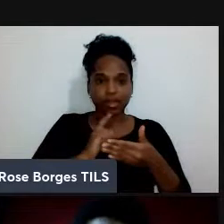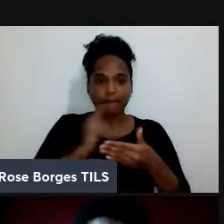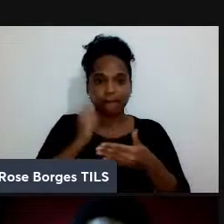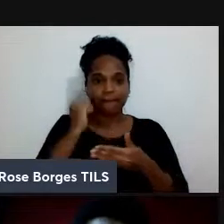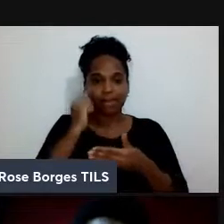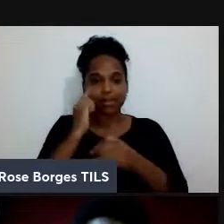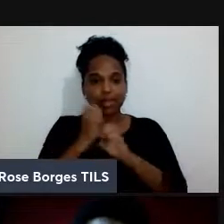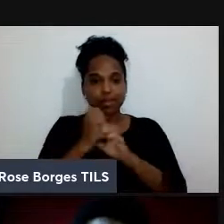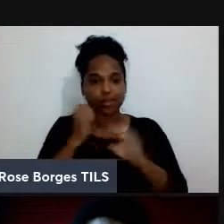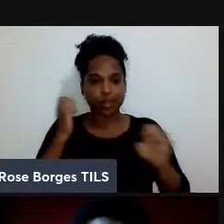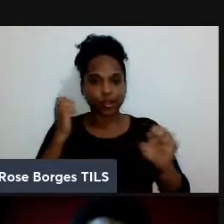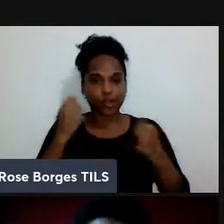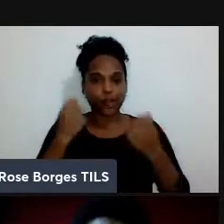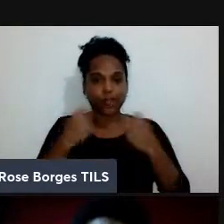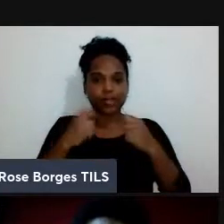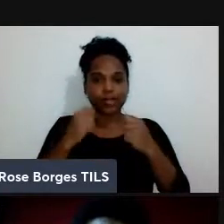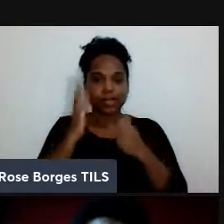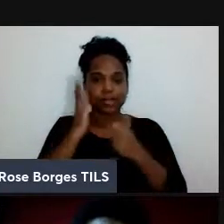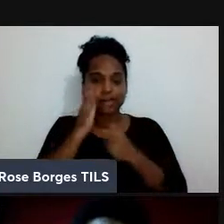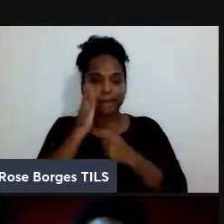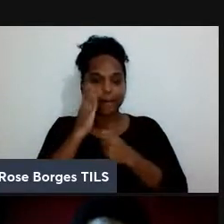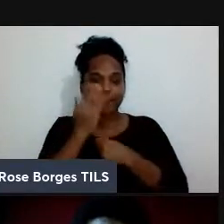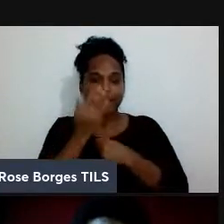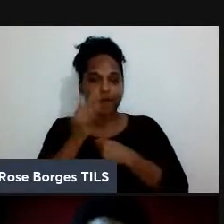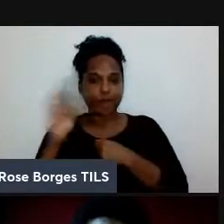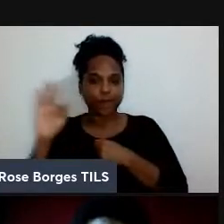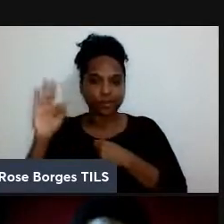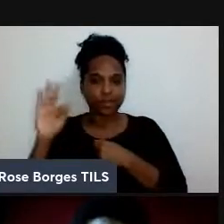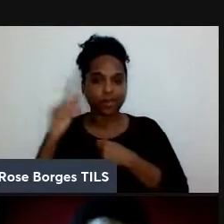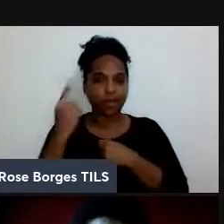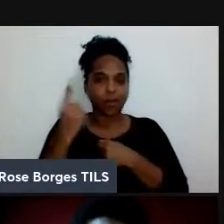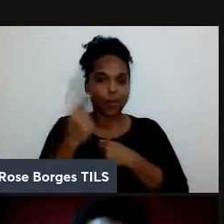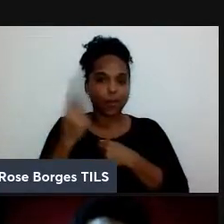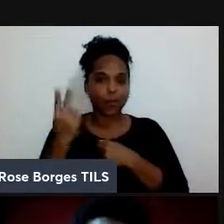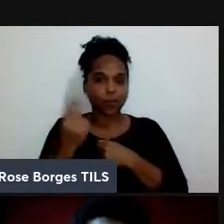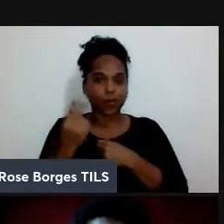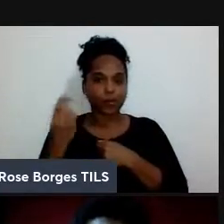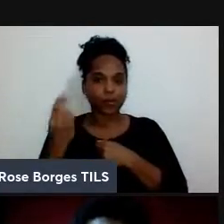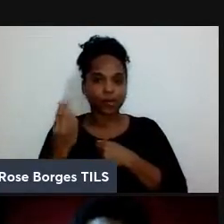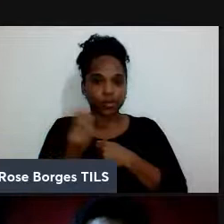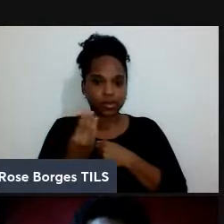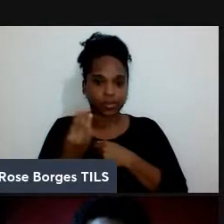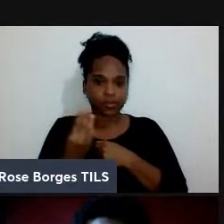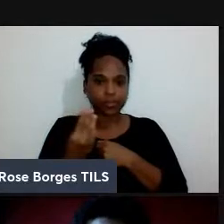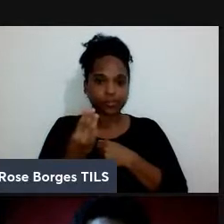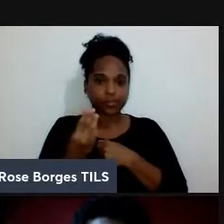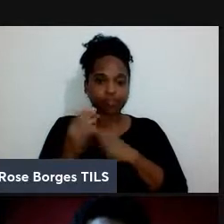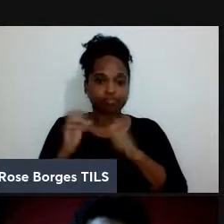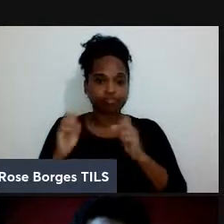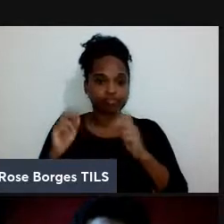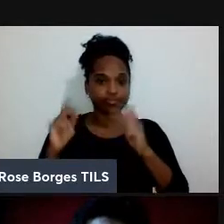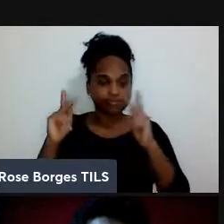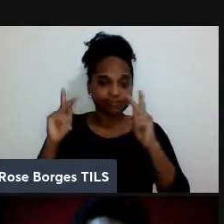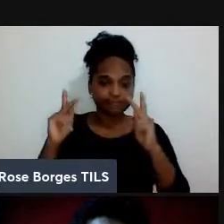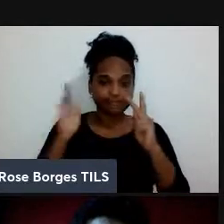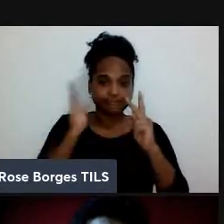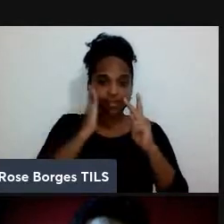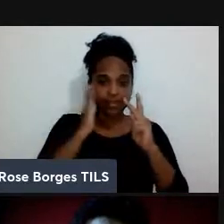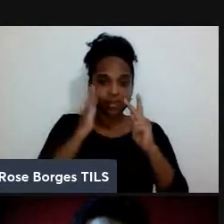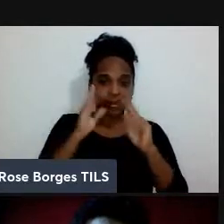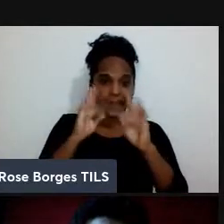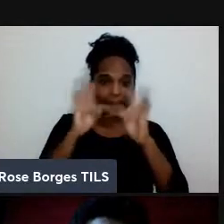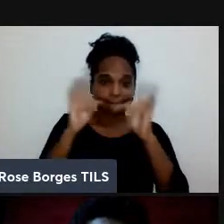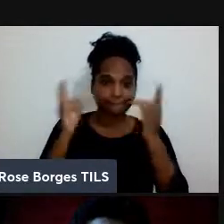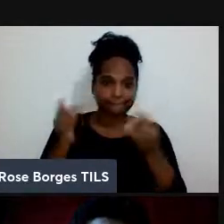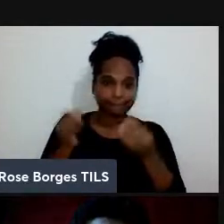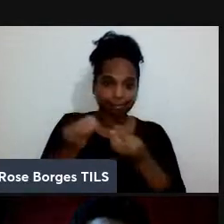saber física 1 física 3 tem que saber tudo física 2 exótica tá ele tem que saber tudo mas ele ele só